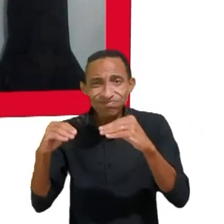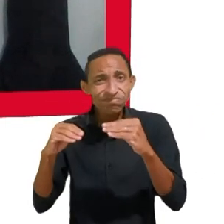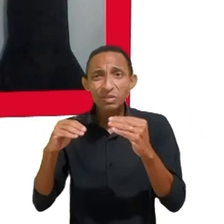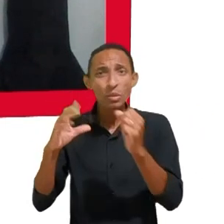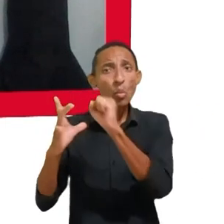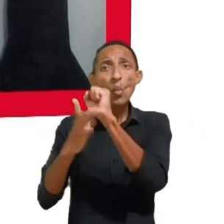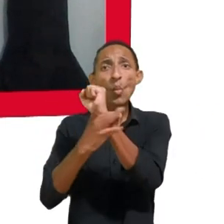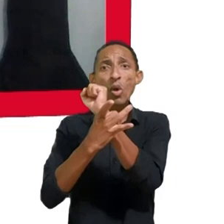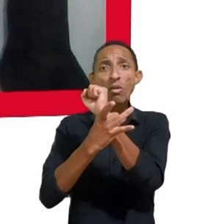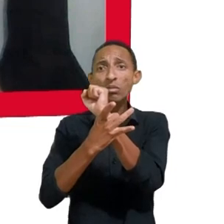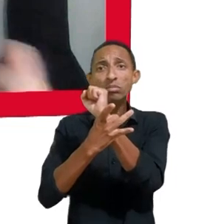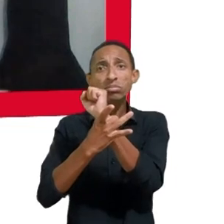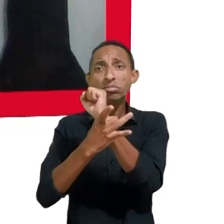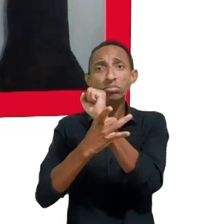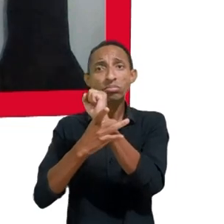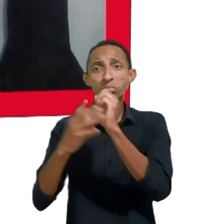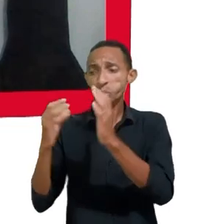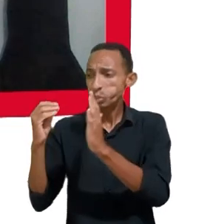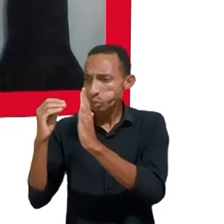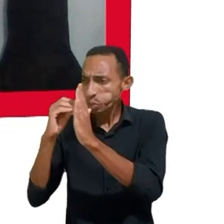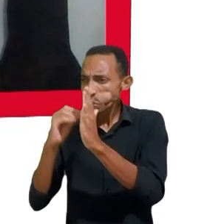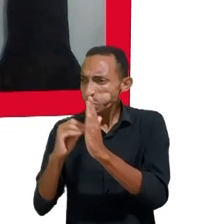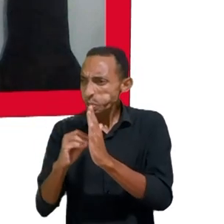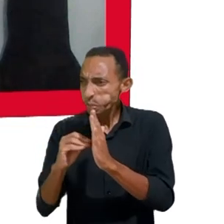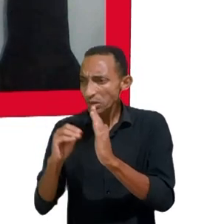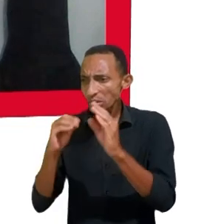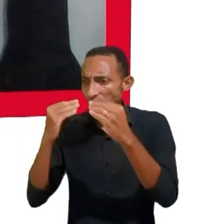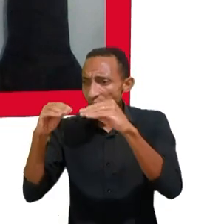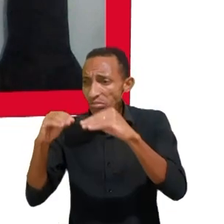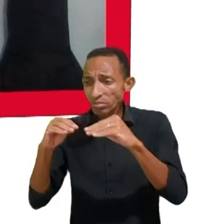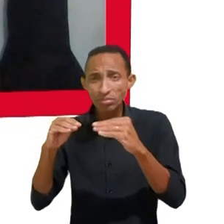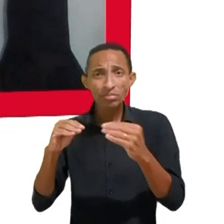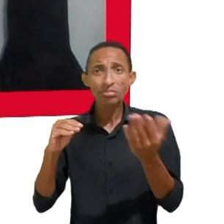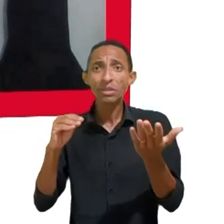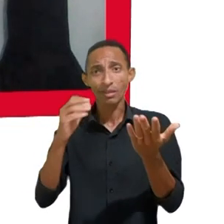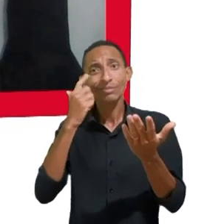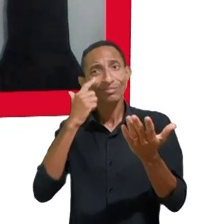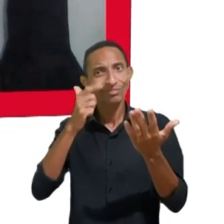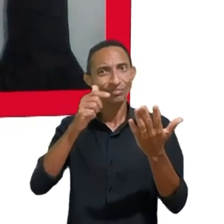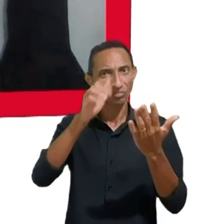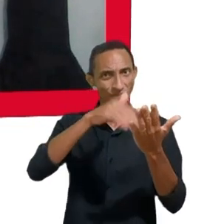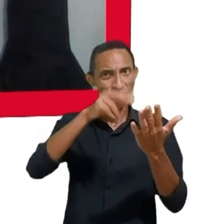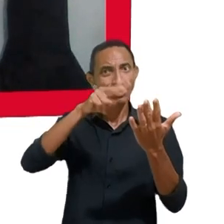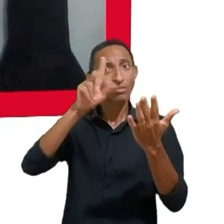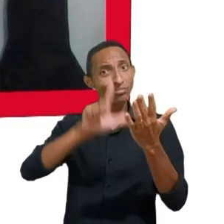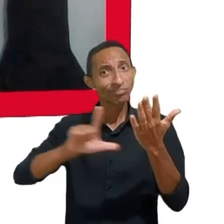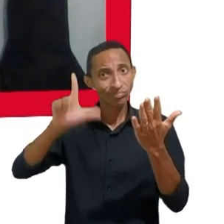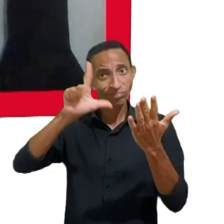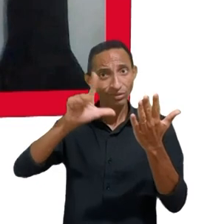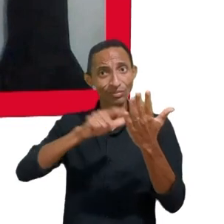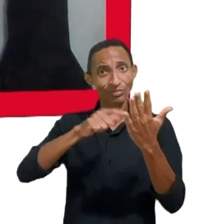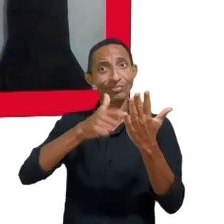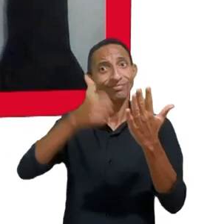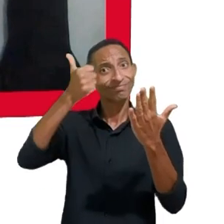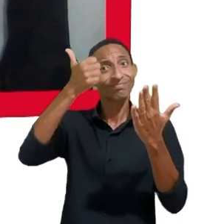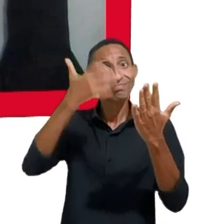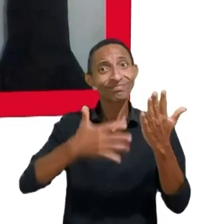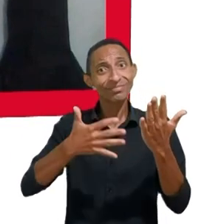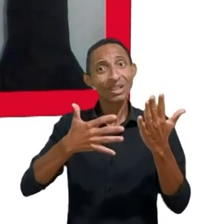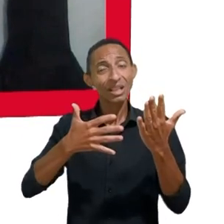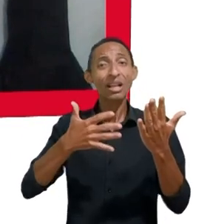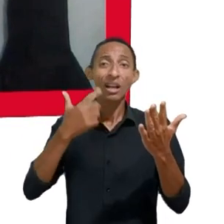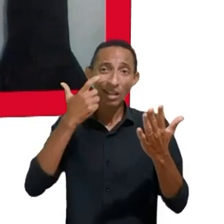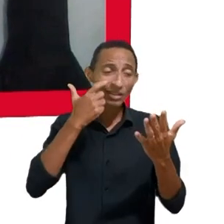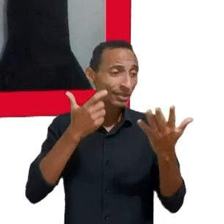comercial, né, que é chamado na literatura, que é justamente o problema da exploração comercial das crianças